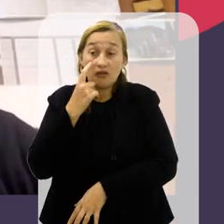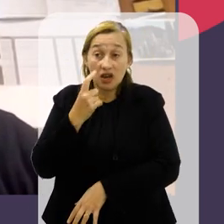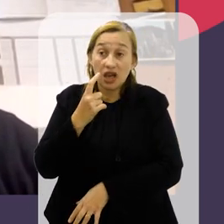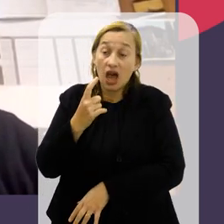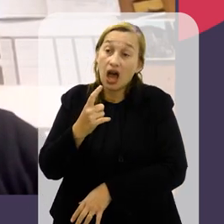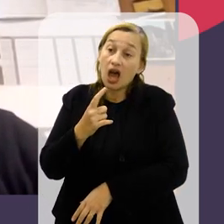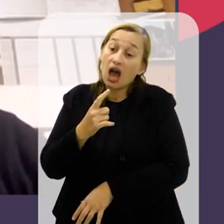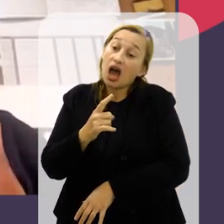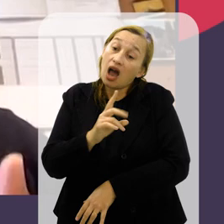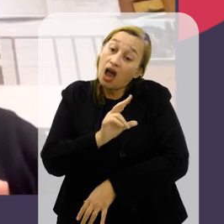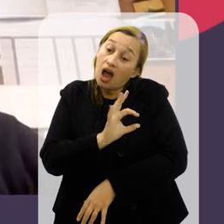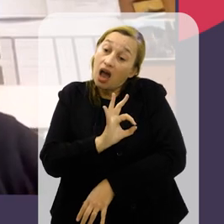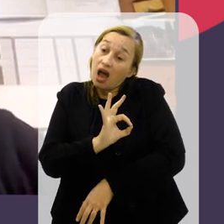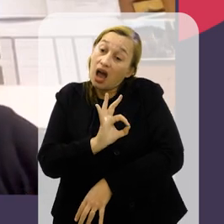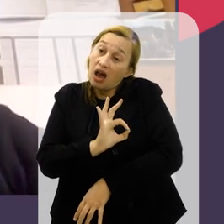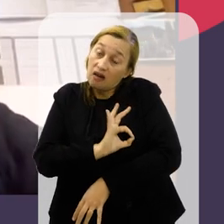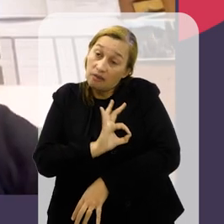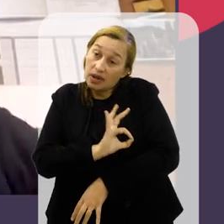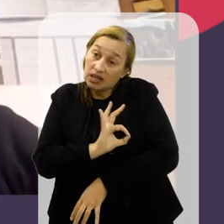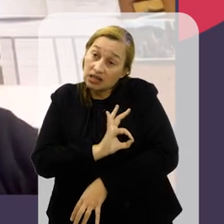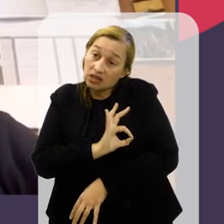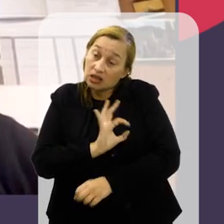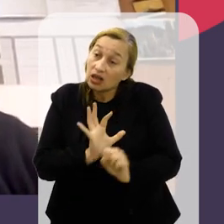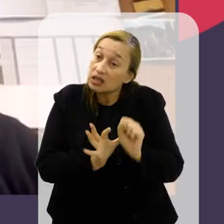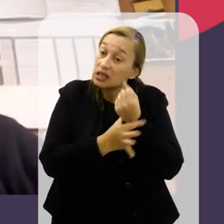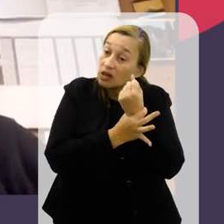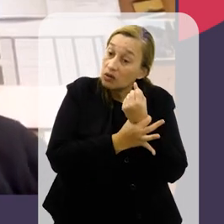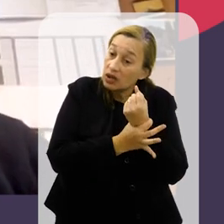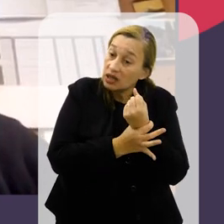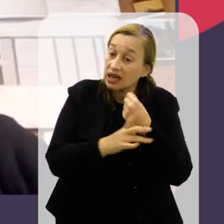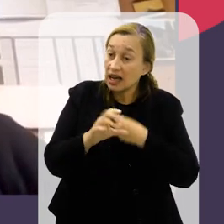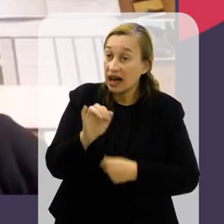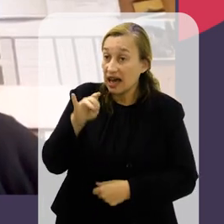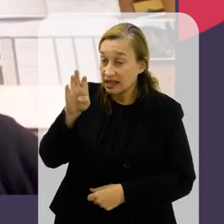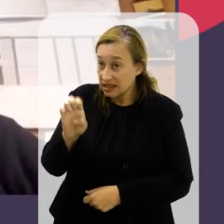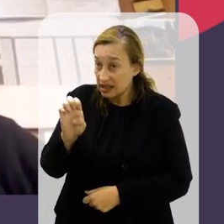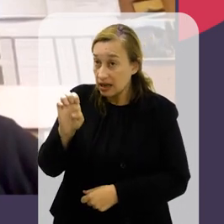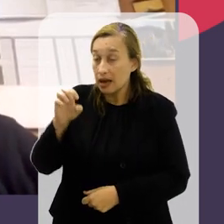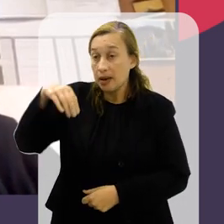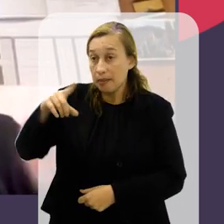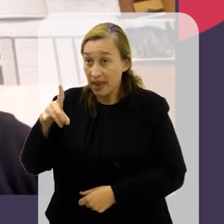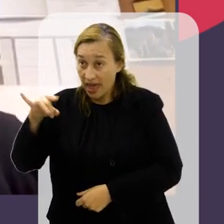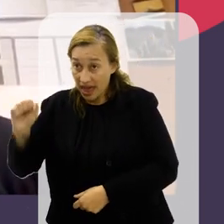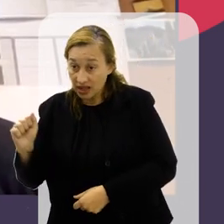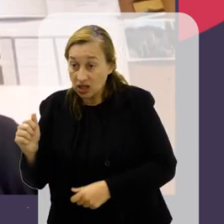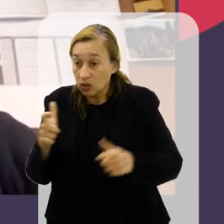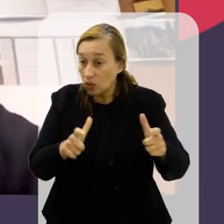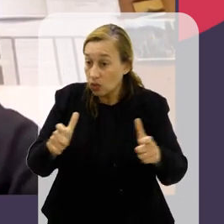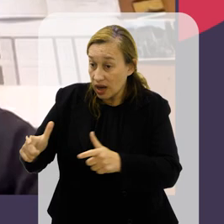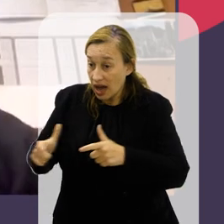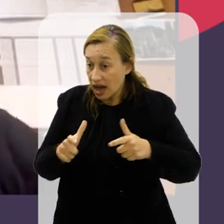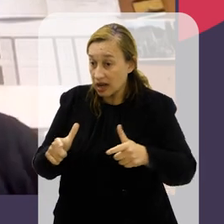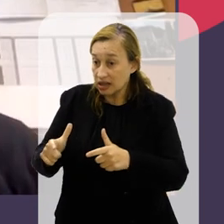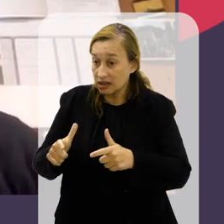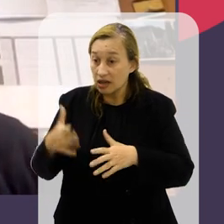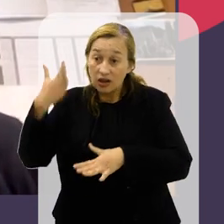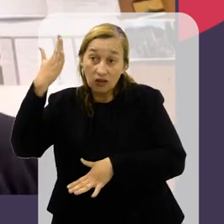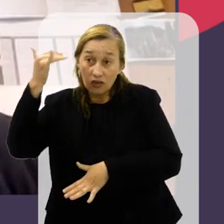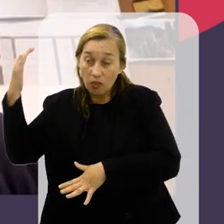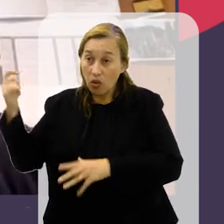fica evidente, quer dizer, a presença policial maior em bairros de classe média ou bairros que são, de certa forma, vitrine, são cartão postal.